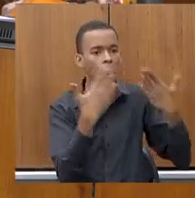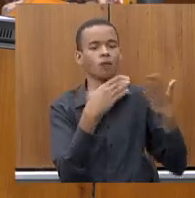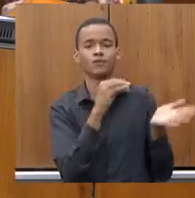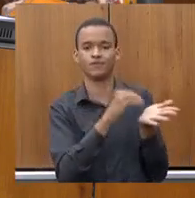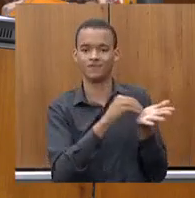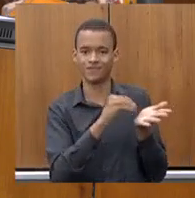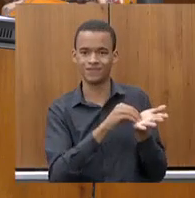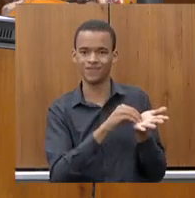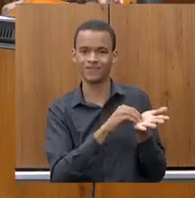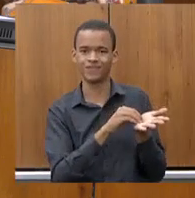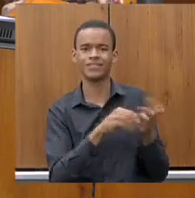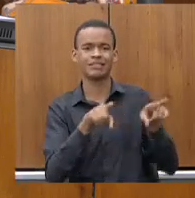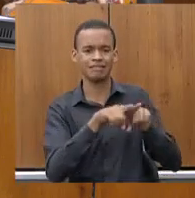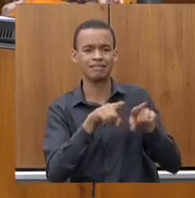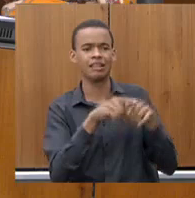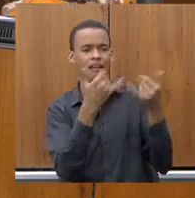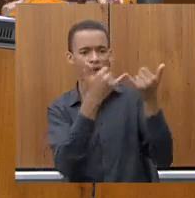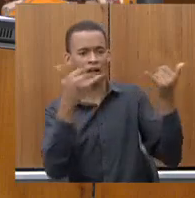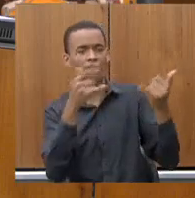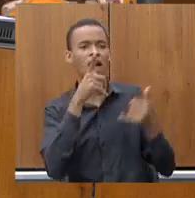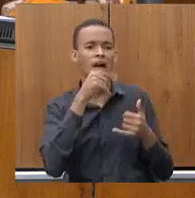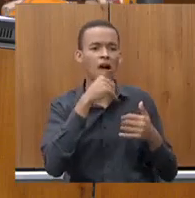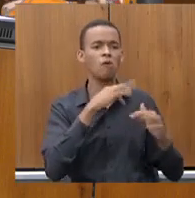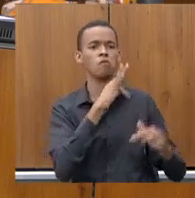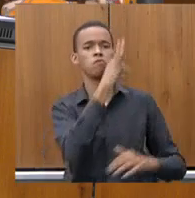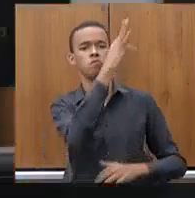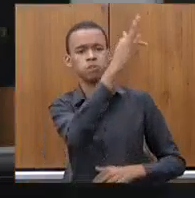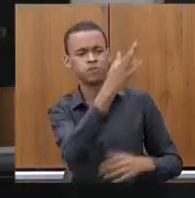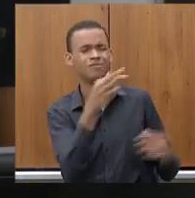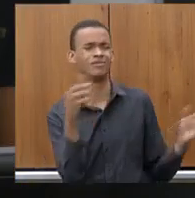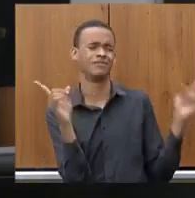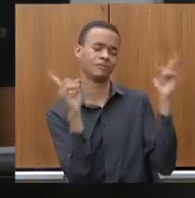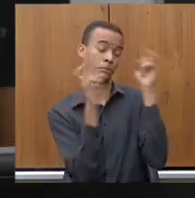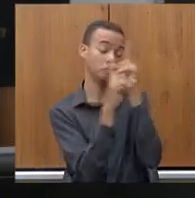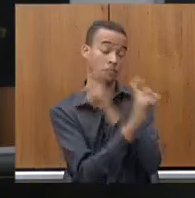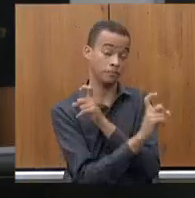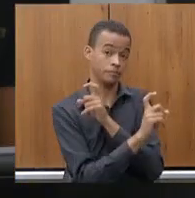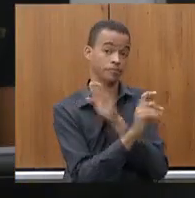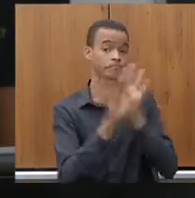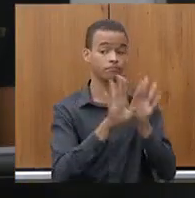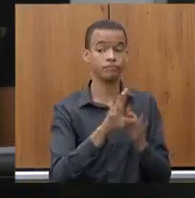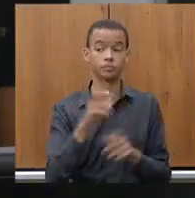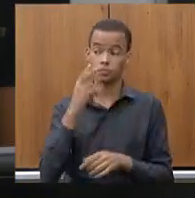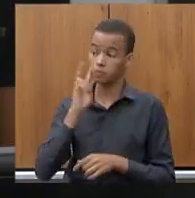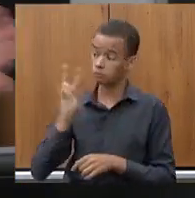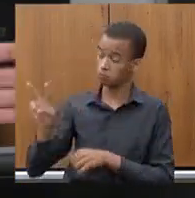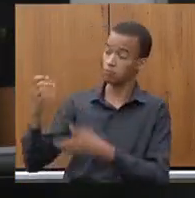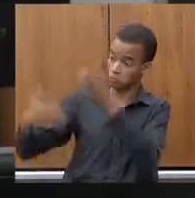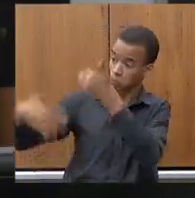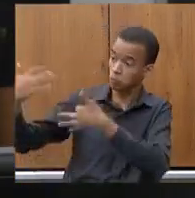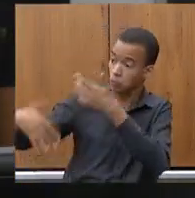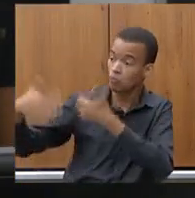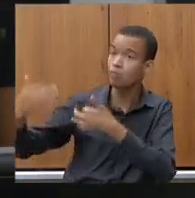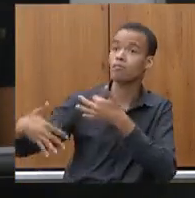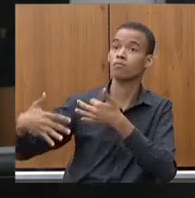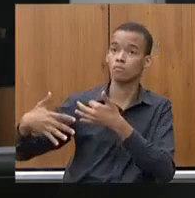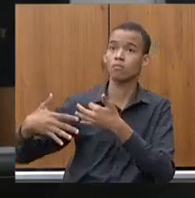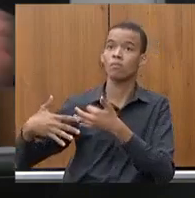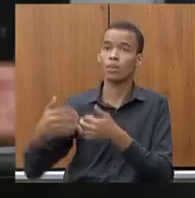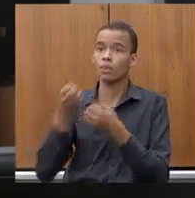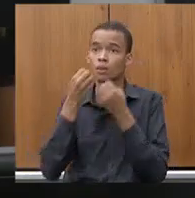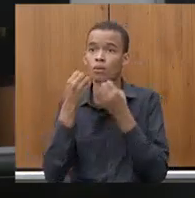garantir a energia e a água para o futuro. Então, assim, eu vou até rever meus argumentos, vou só me permitir